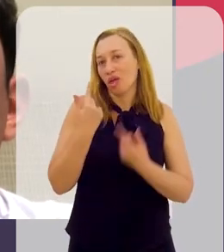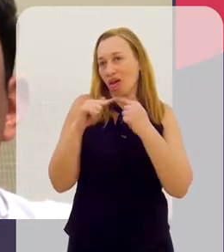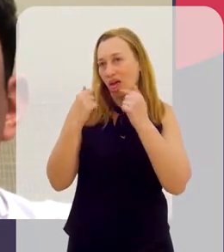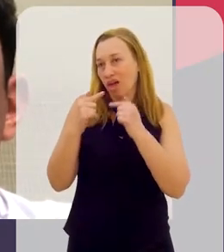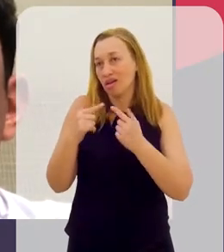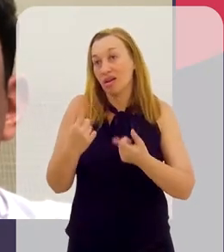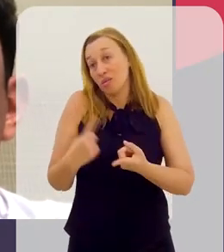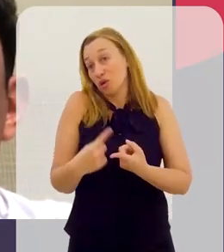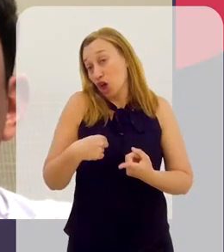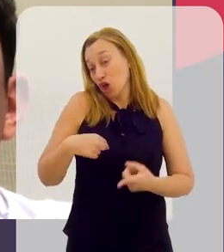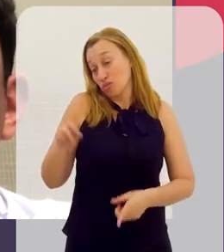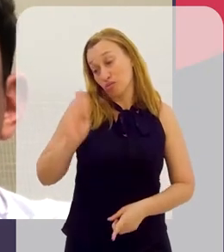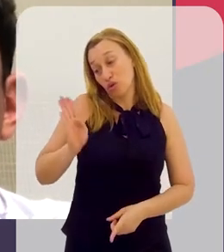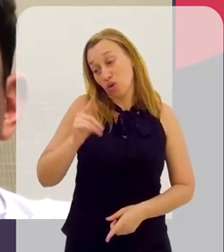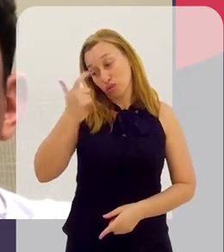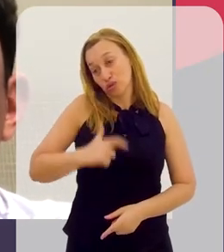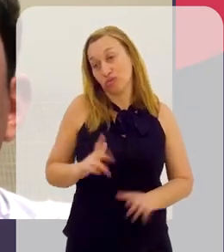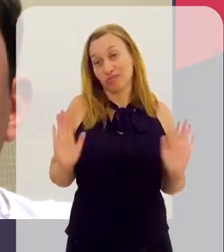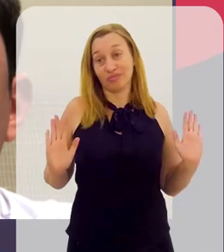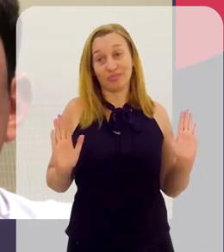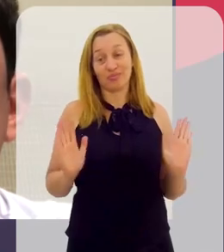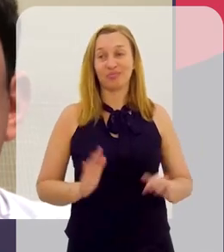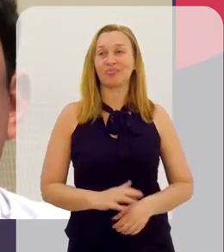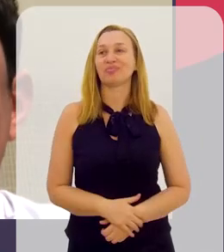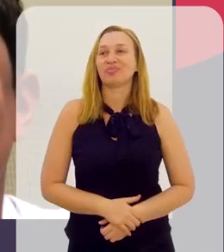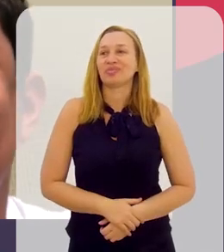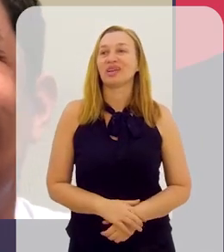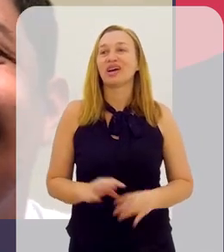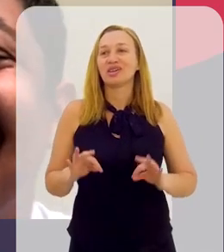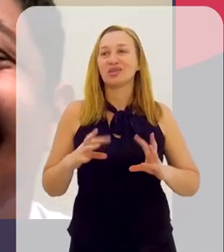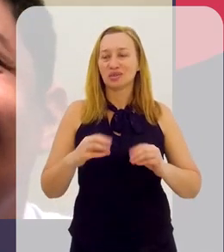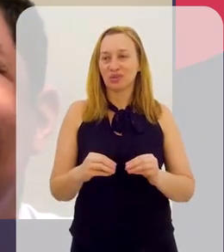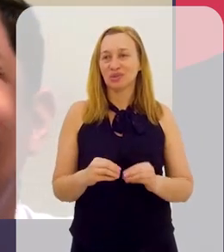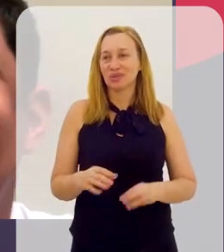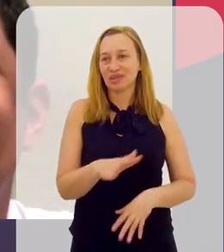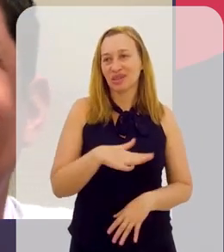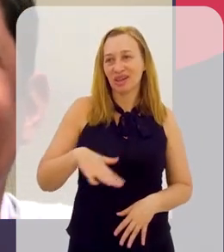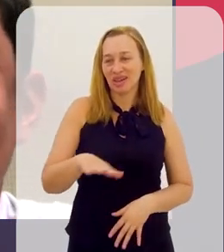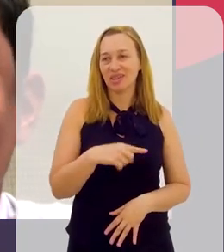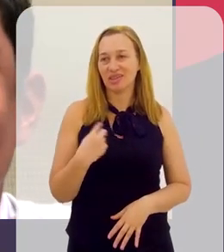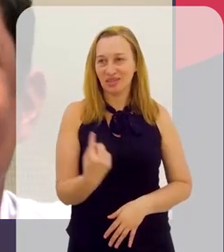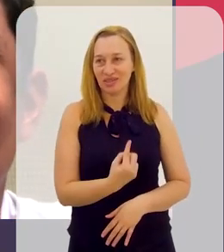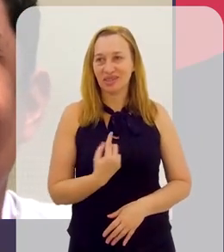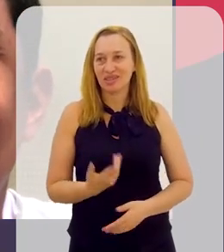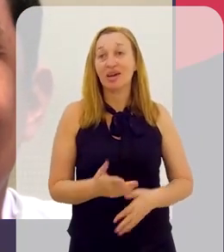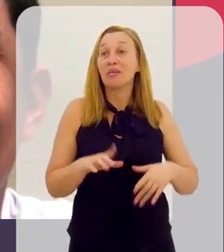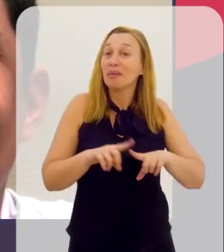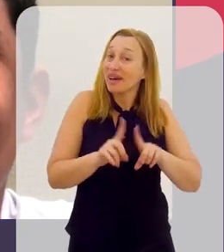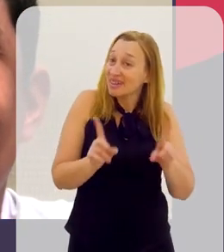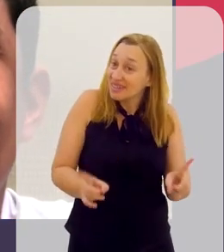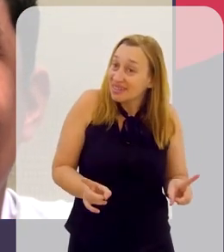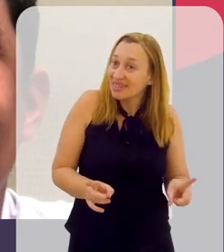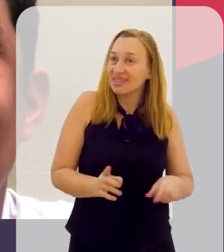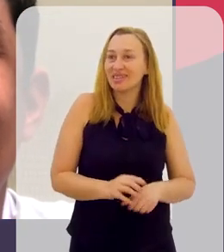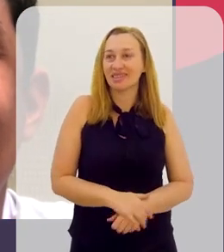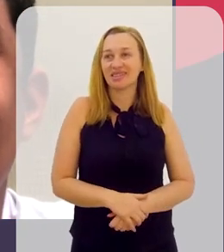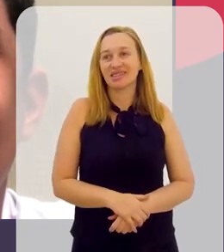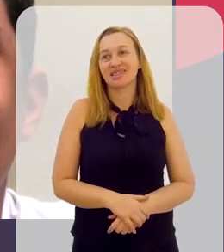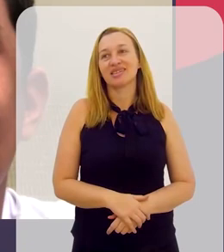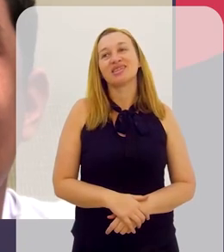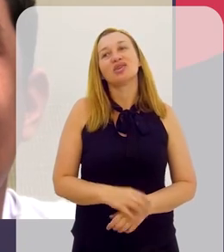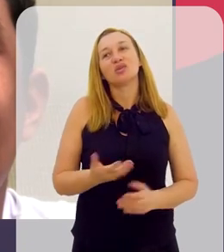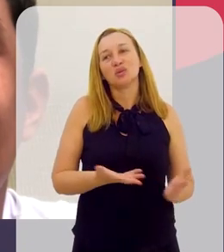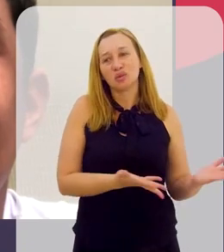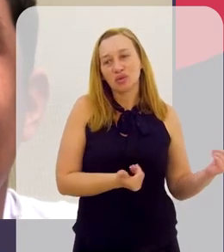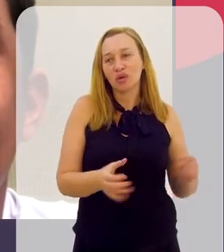não posso reclamar, porque eu também sou biólogo. Então, tudo na nossa área. Mas